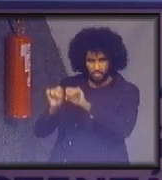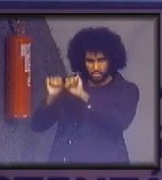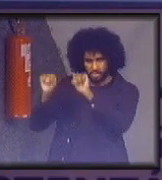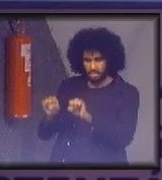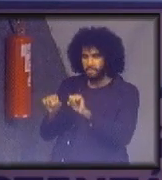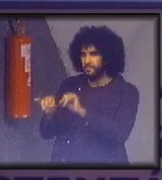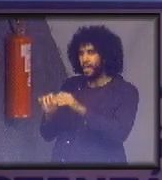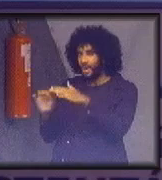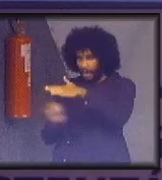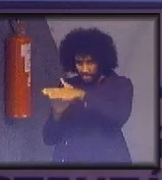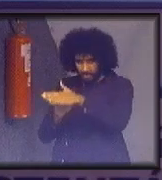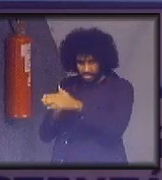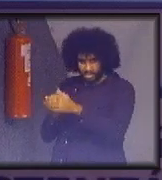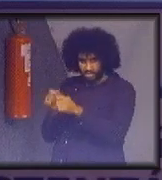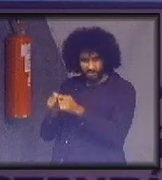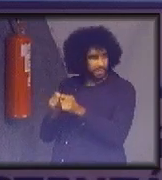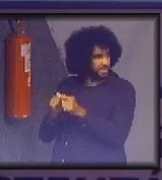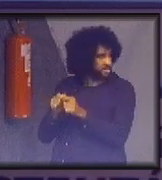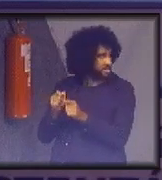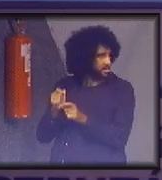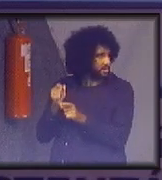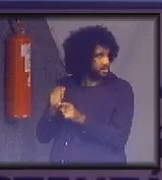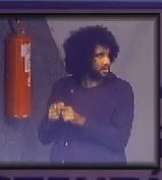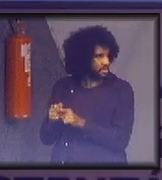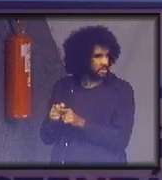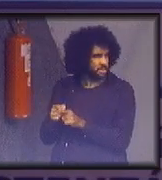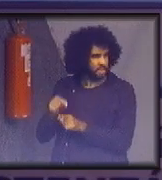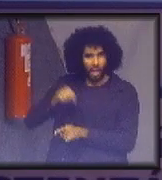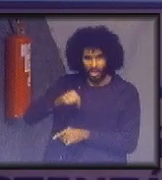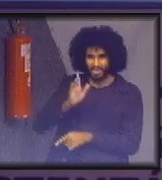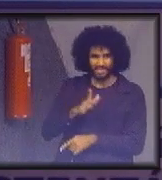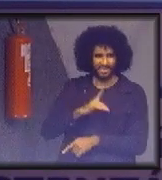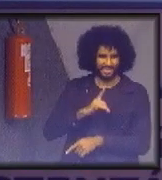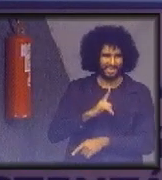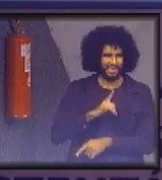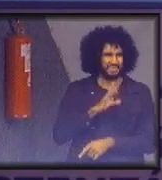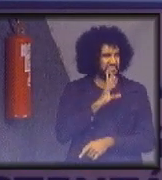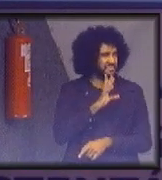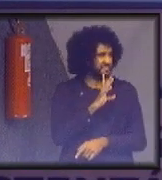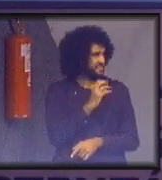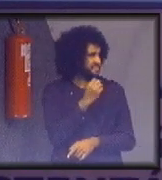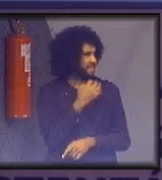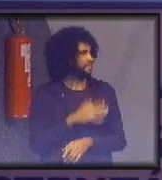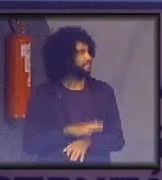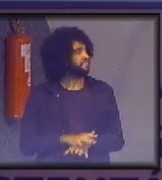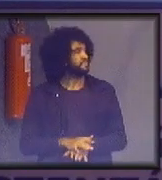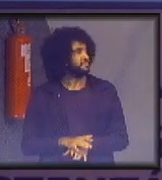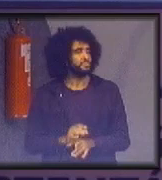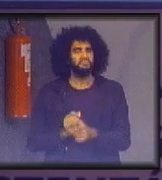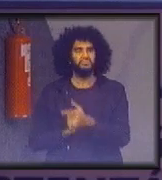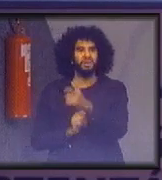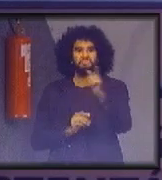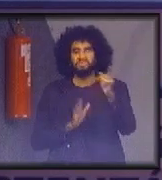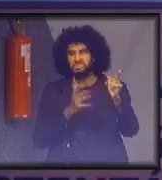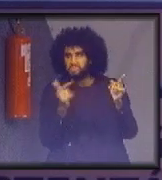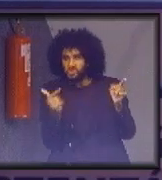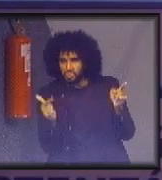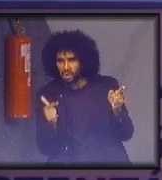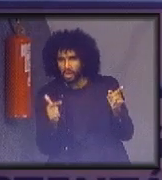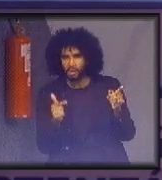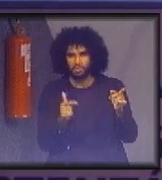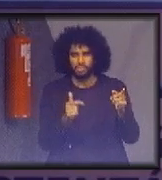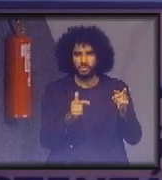que aluga tem todo... Já tem? Aqui. Aqui já tem. Aqui ele está contando. Então, quem não tem nos tribunais regionais,